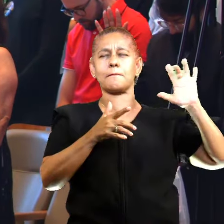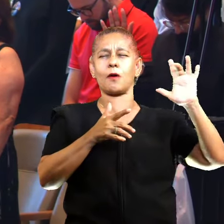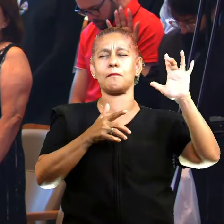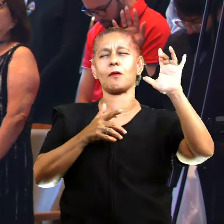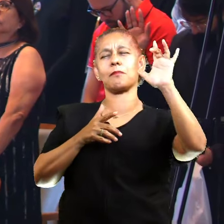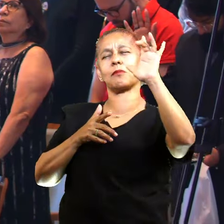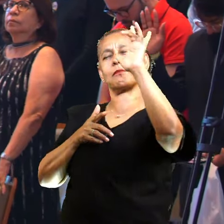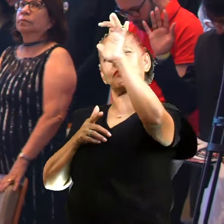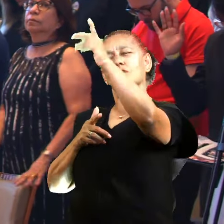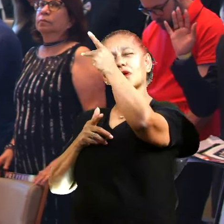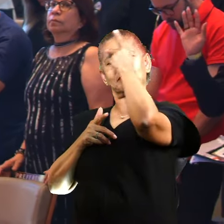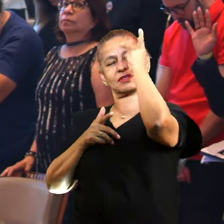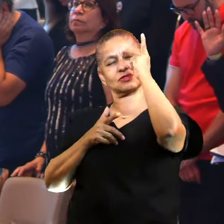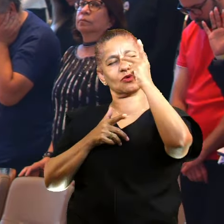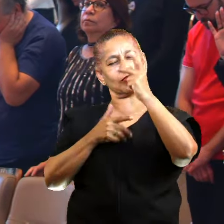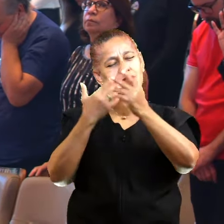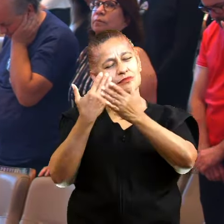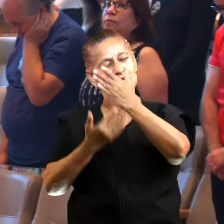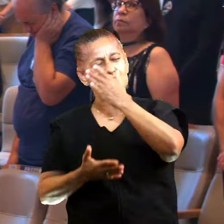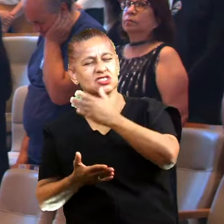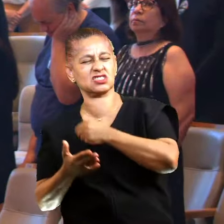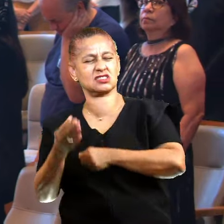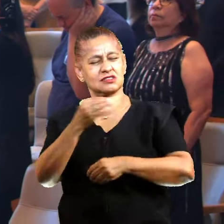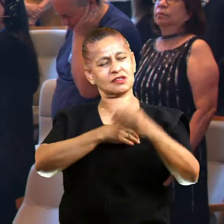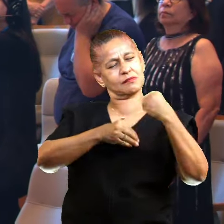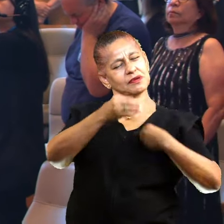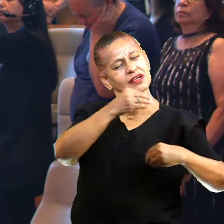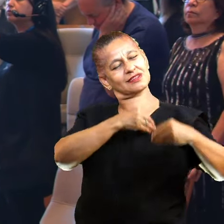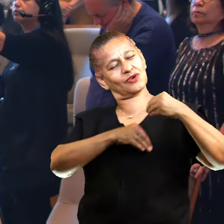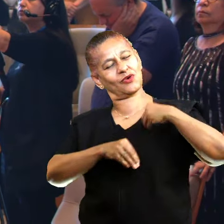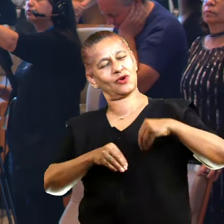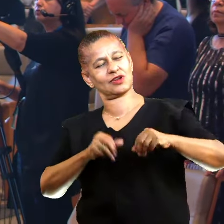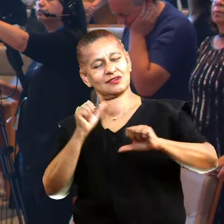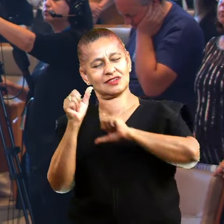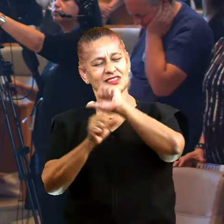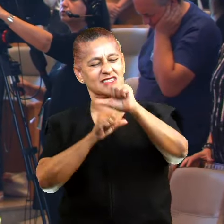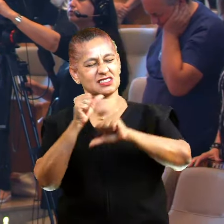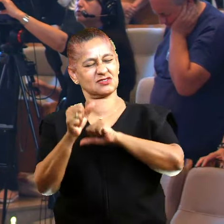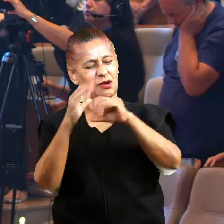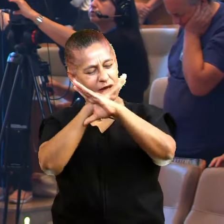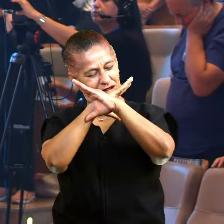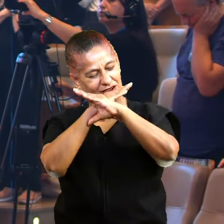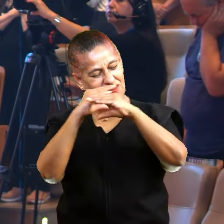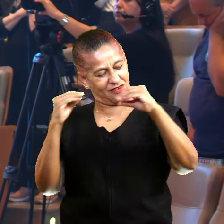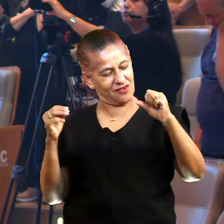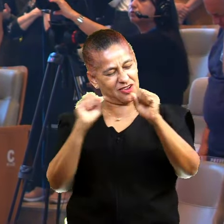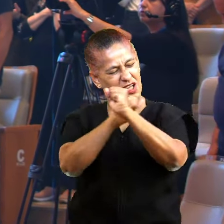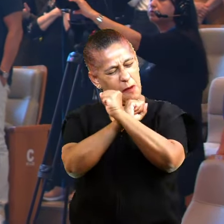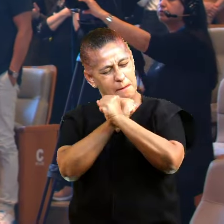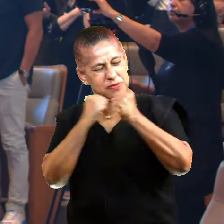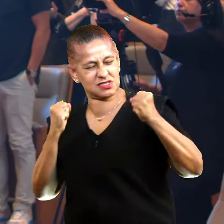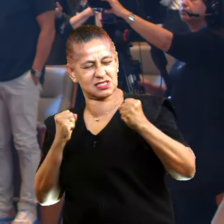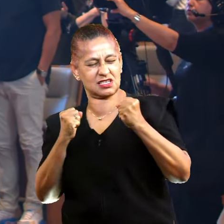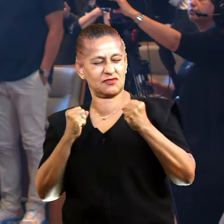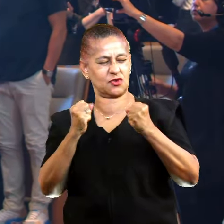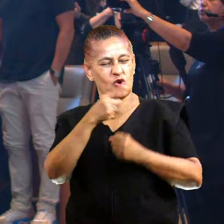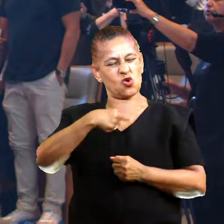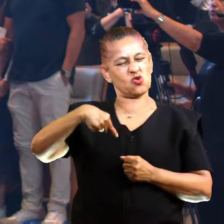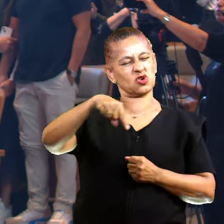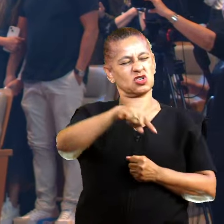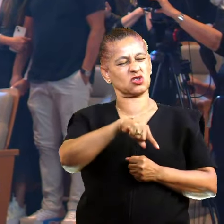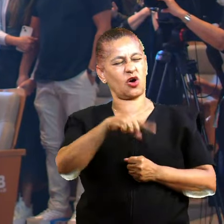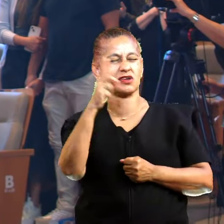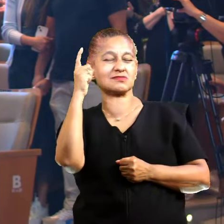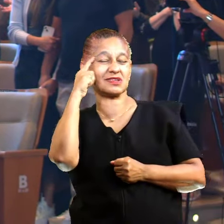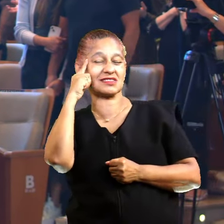perdido, ela transforma, ela cura aquele que é improvável aos olhos de uma sociedade.